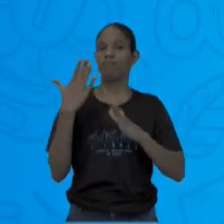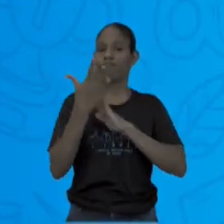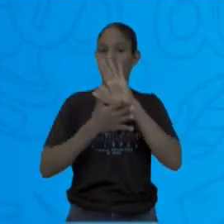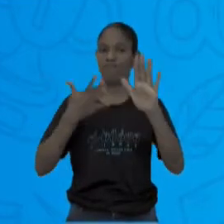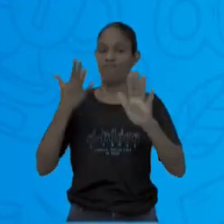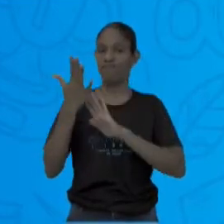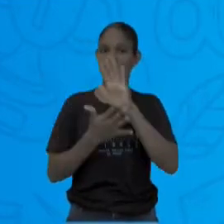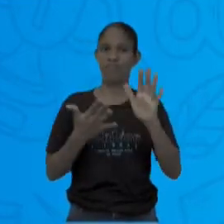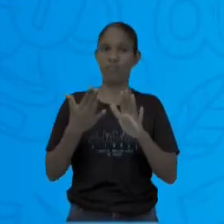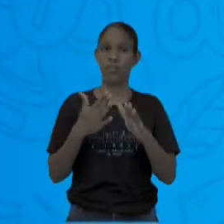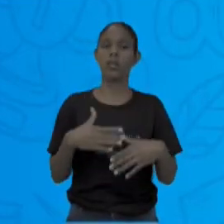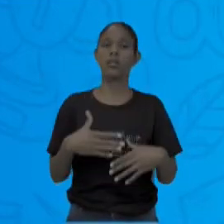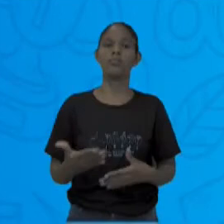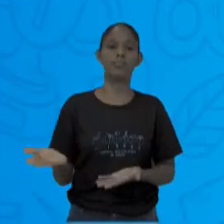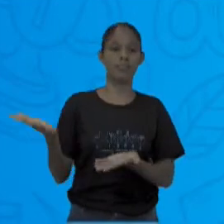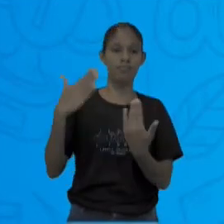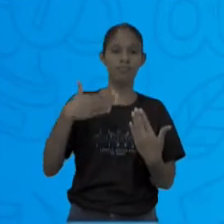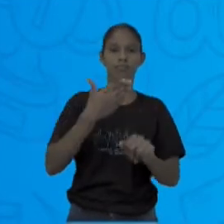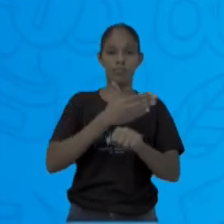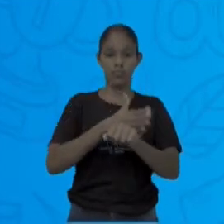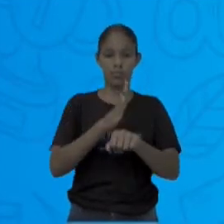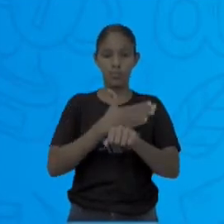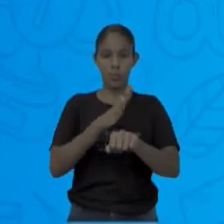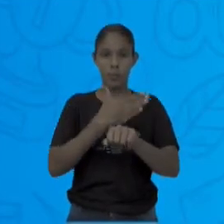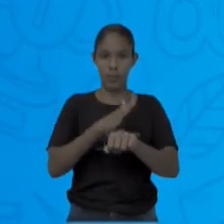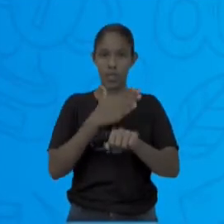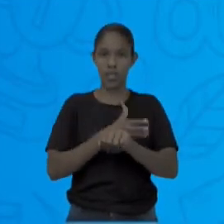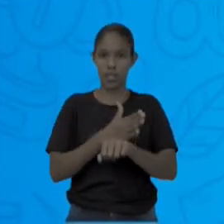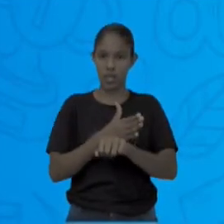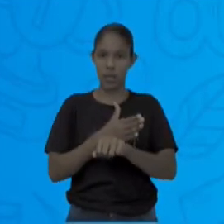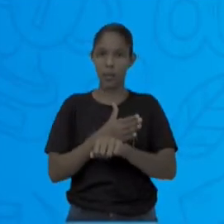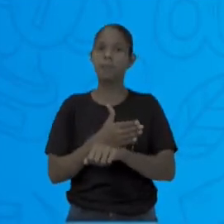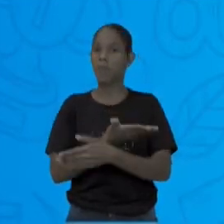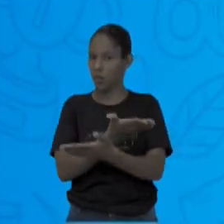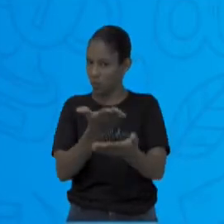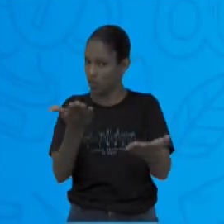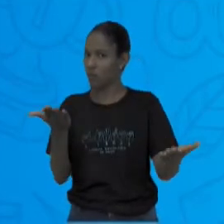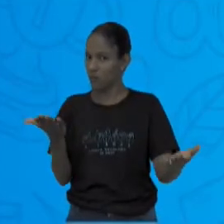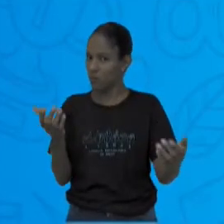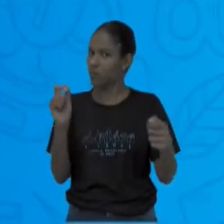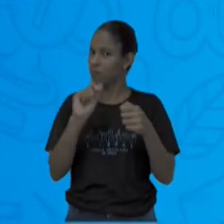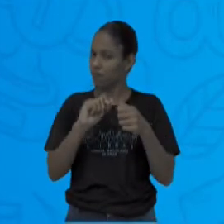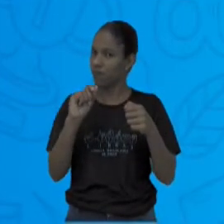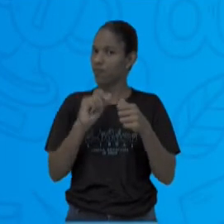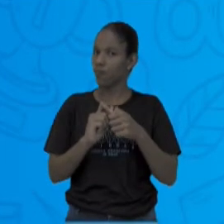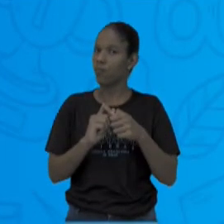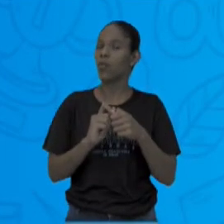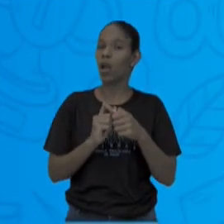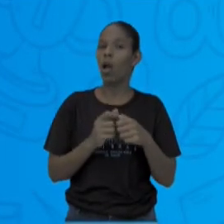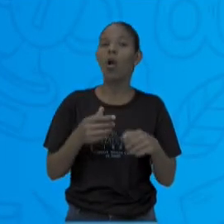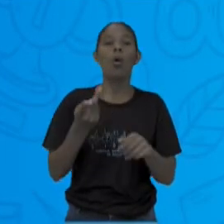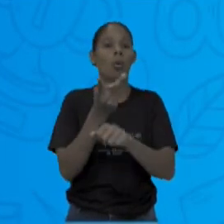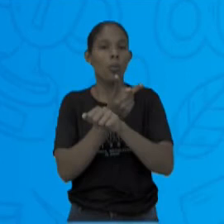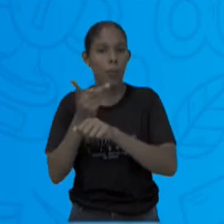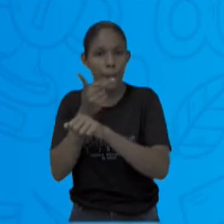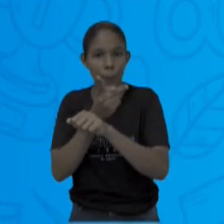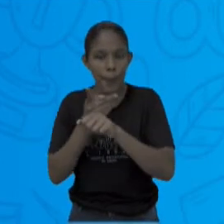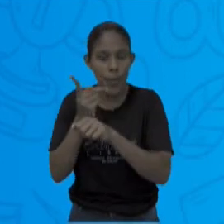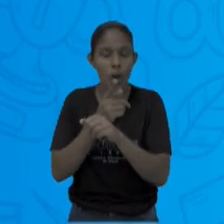Vamos praticar. Isso é para vocês, estudantes. Encontrem jornais e revistas